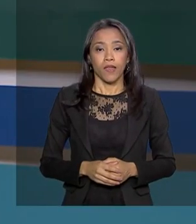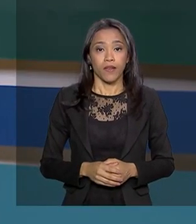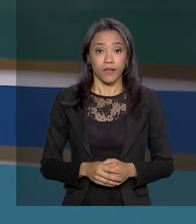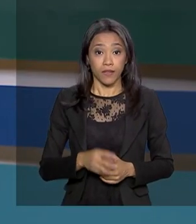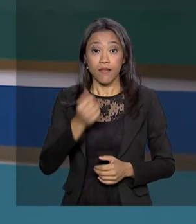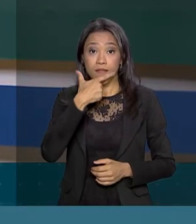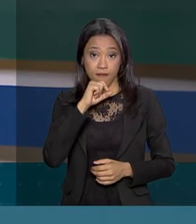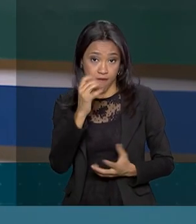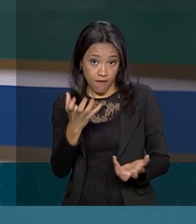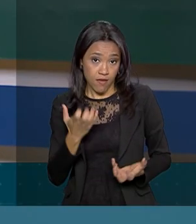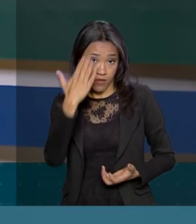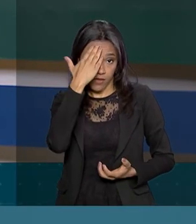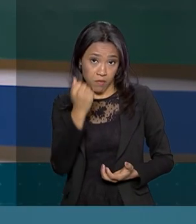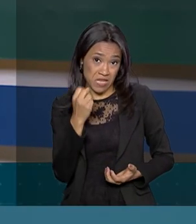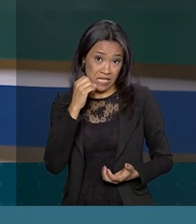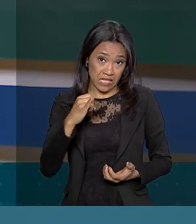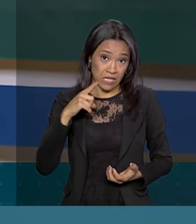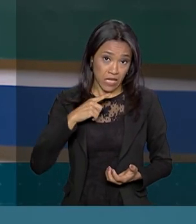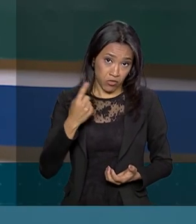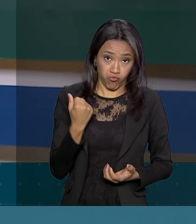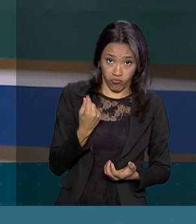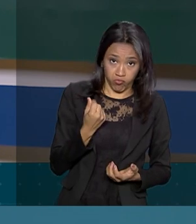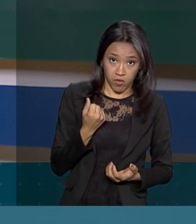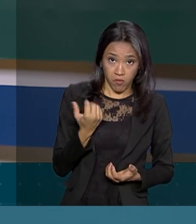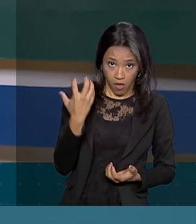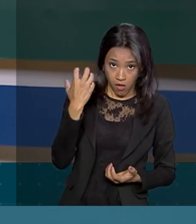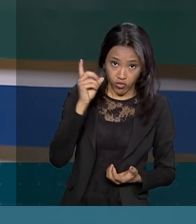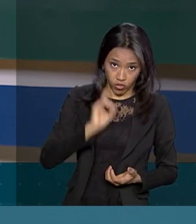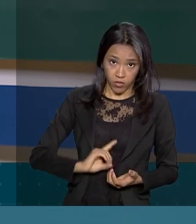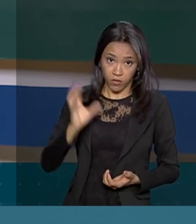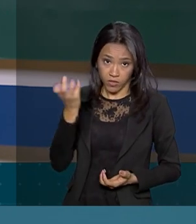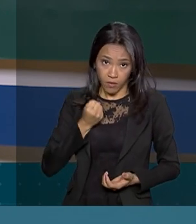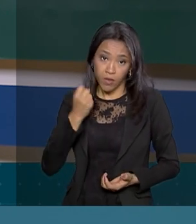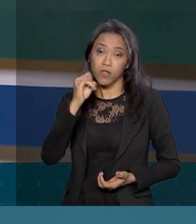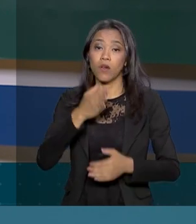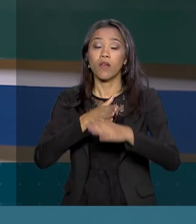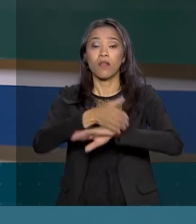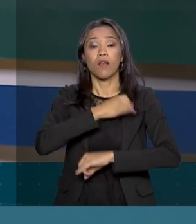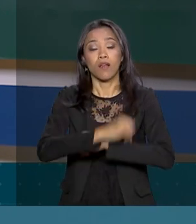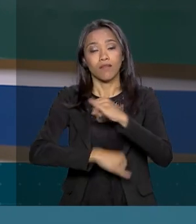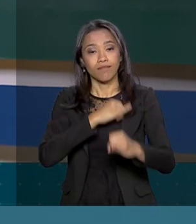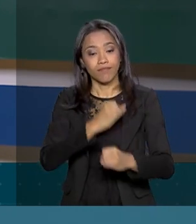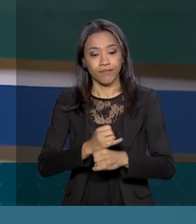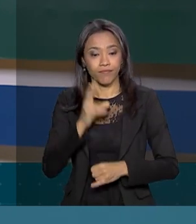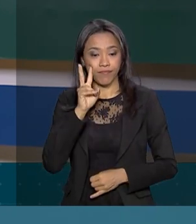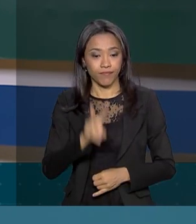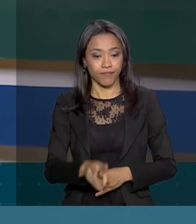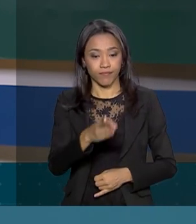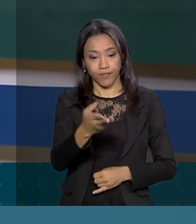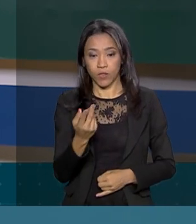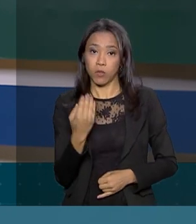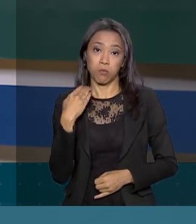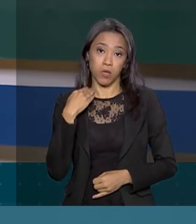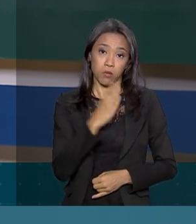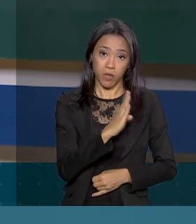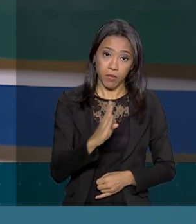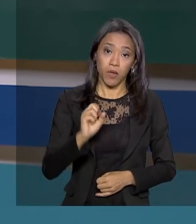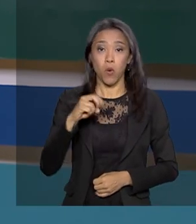Quem quiser saber se tem saldo a receber, basta acessar o site da Caixa para o PIS ou do Banco do Brasil para o PASEP.